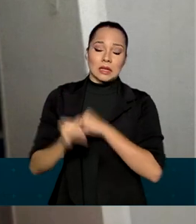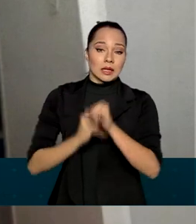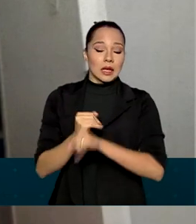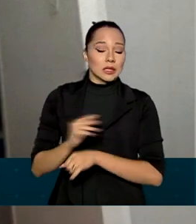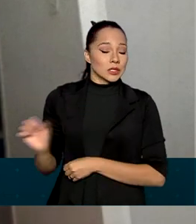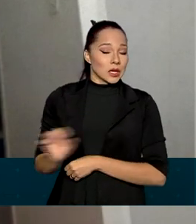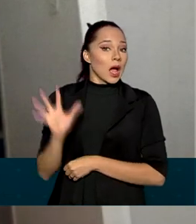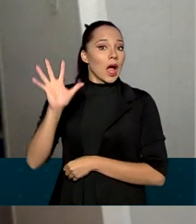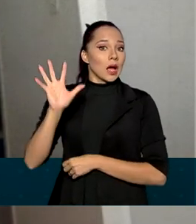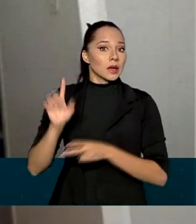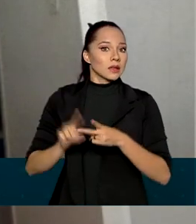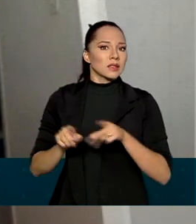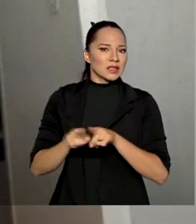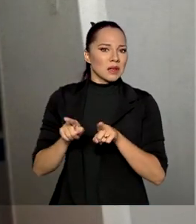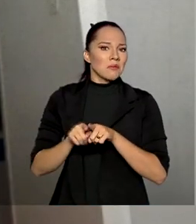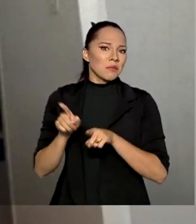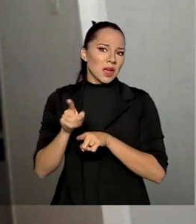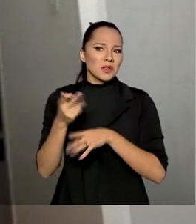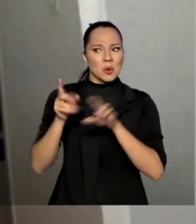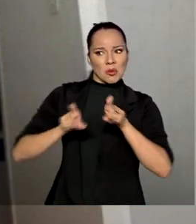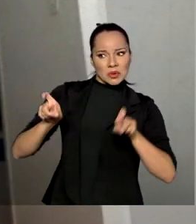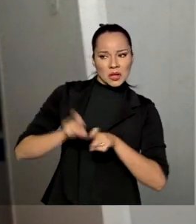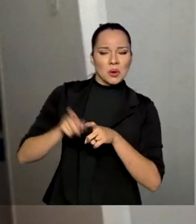e o custo do equipamento necessário para esse acesso. motivos serviço e o